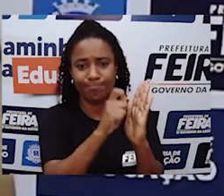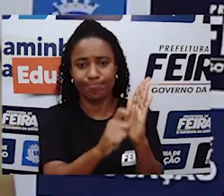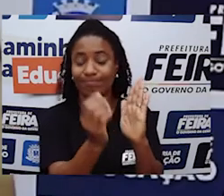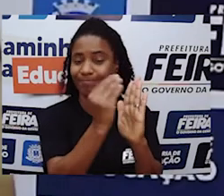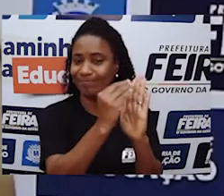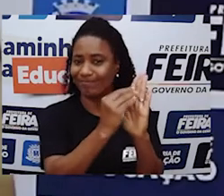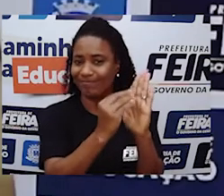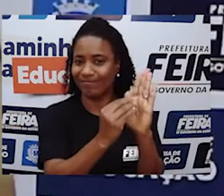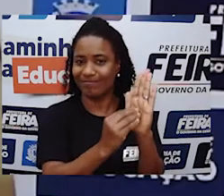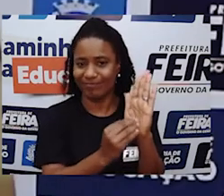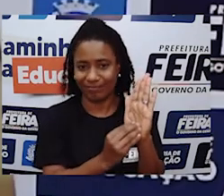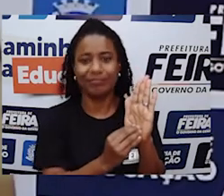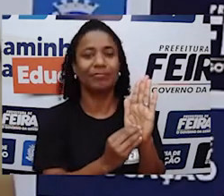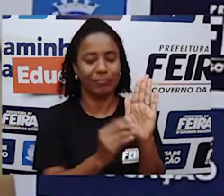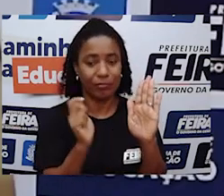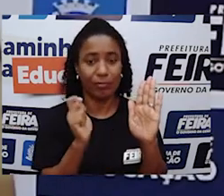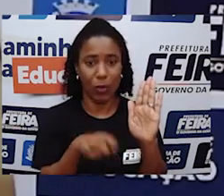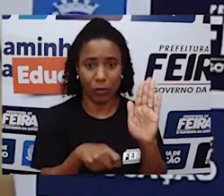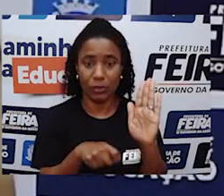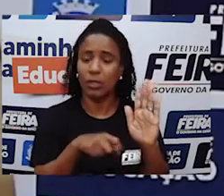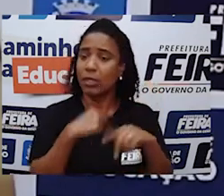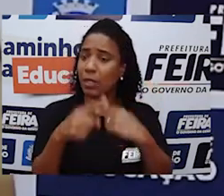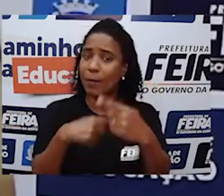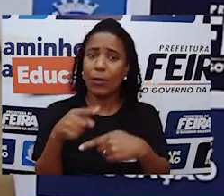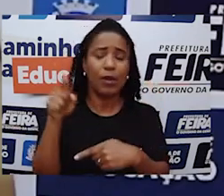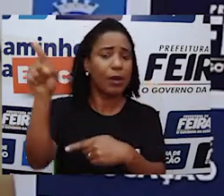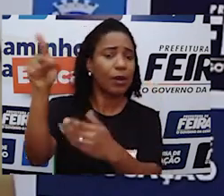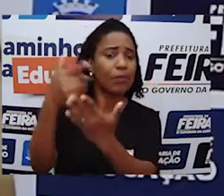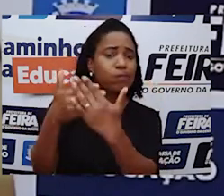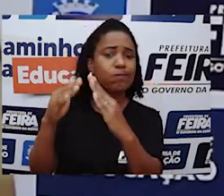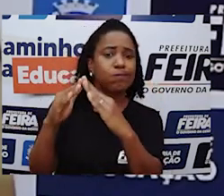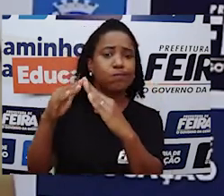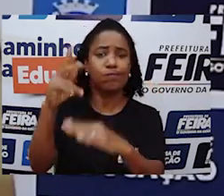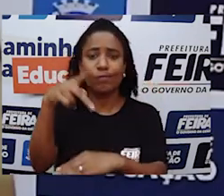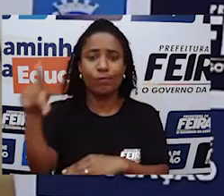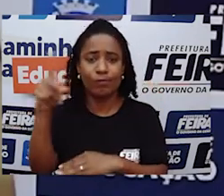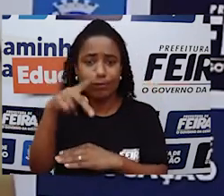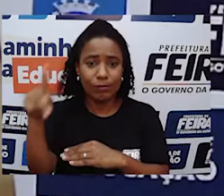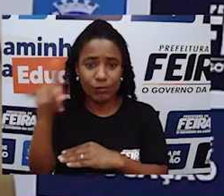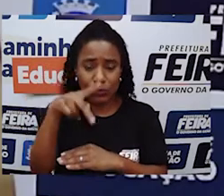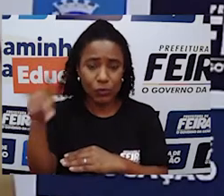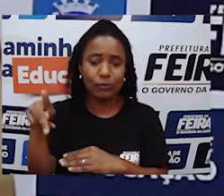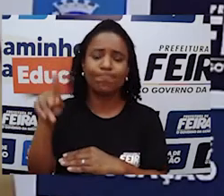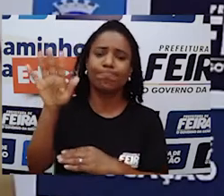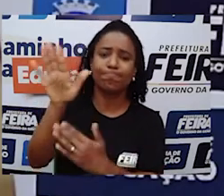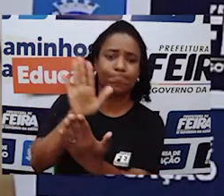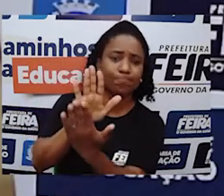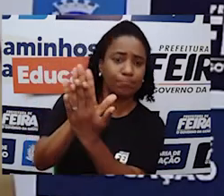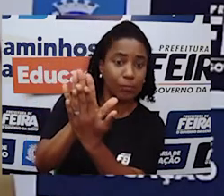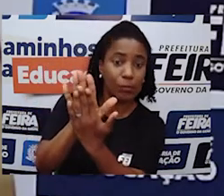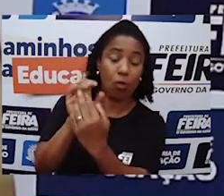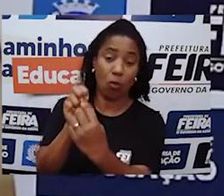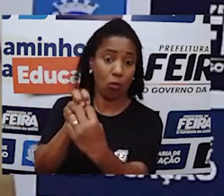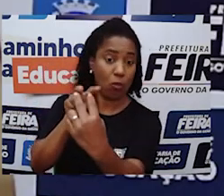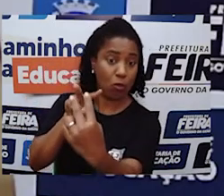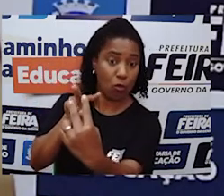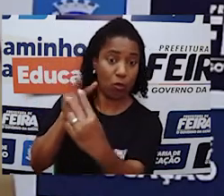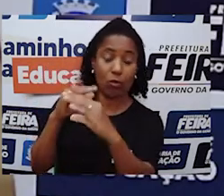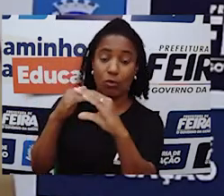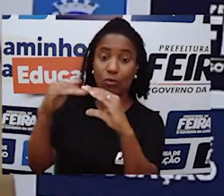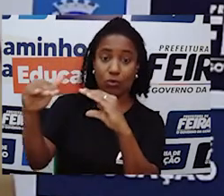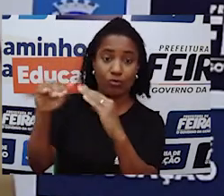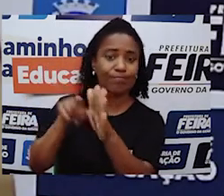no seu caderno. E na primeira oportunidade que você tiver com o seu professor da escola onde você